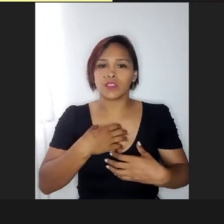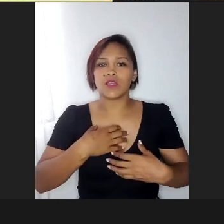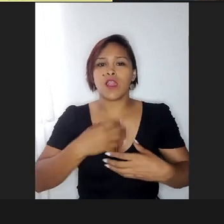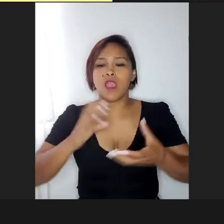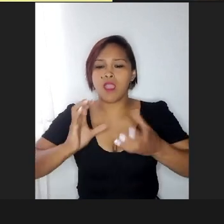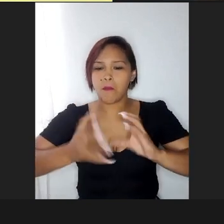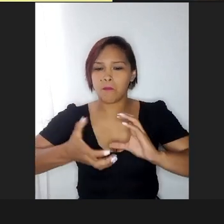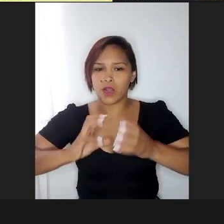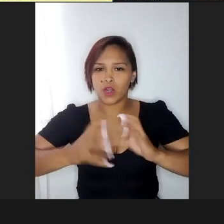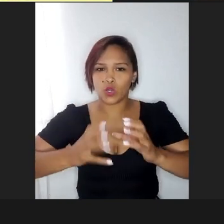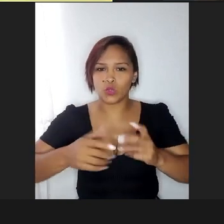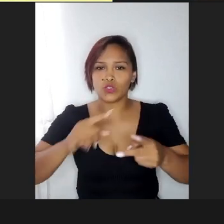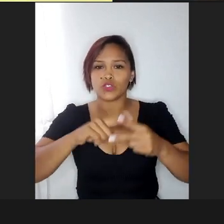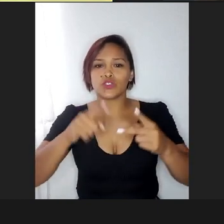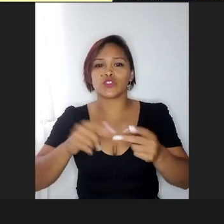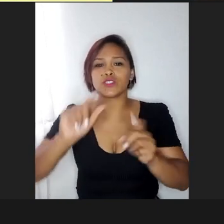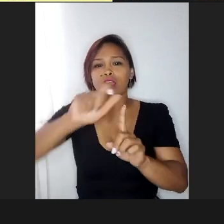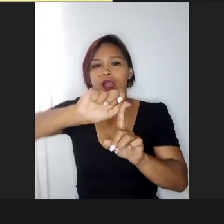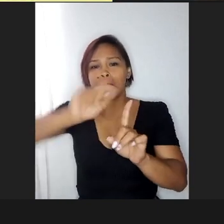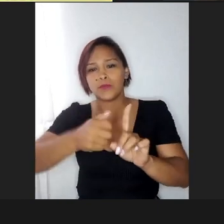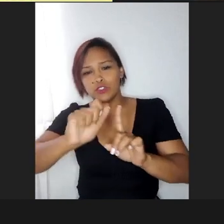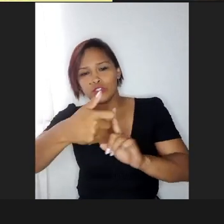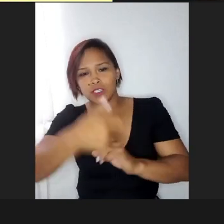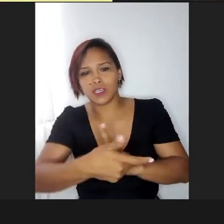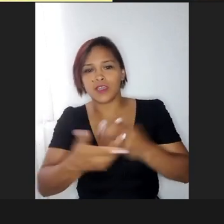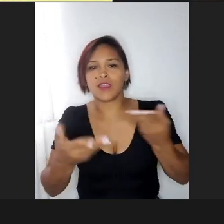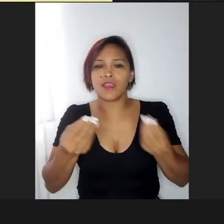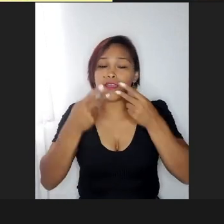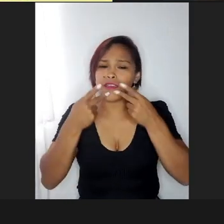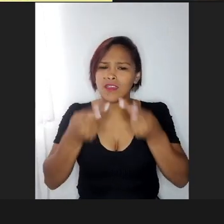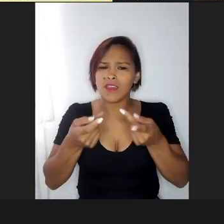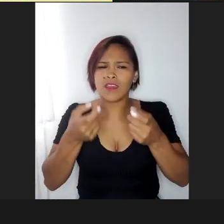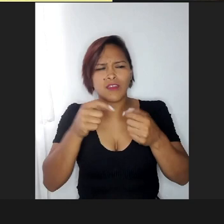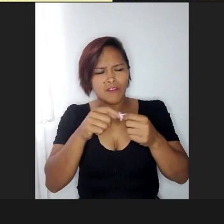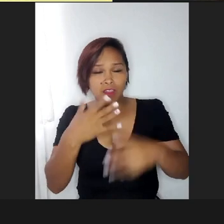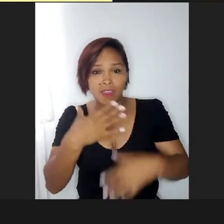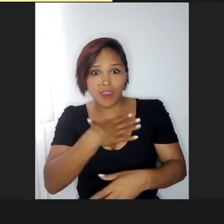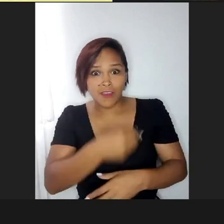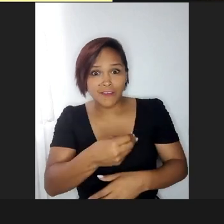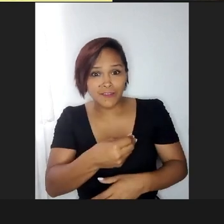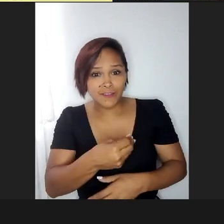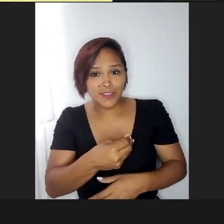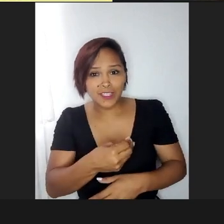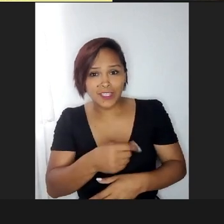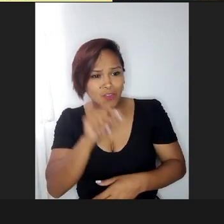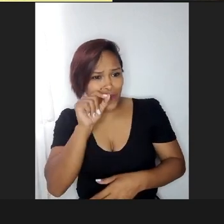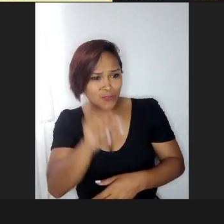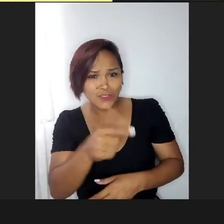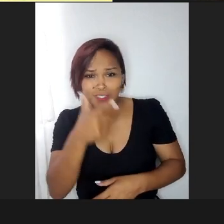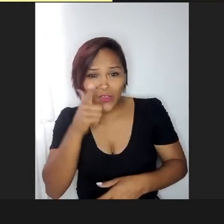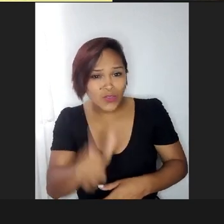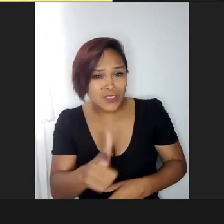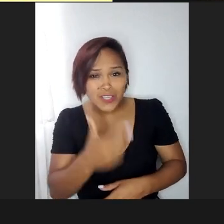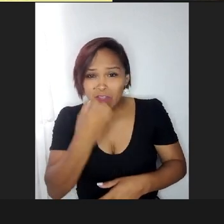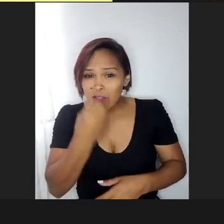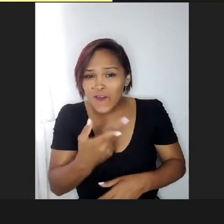ele falou a mexerica, e eu falei, filho, você conseguiu falar,